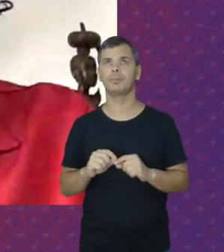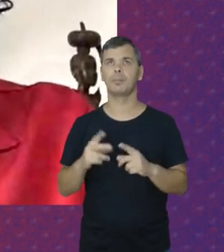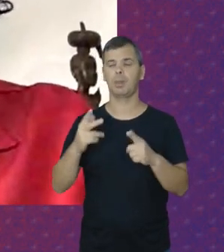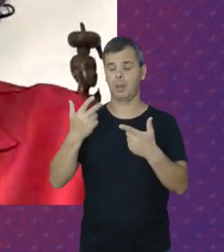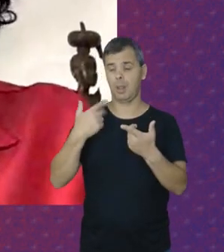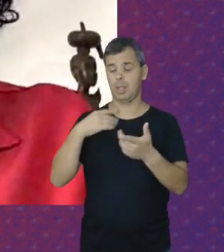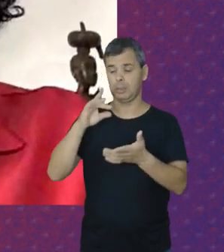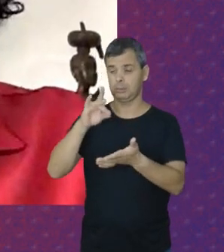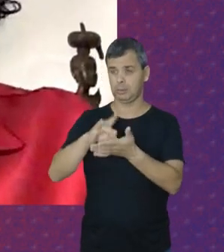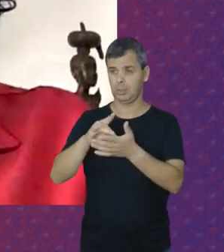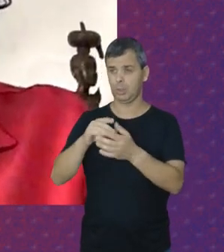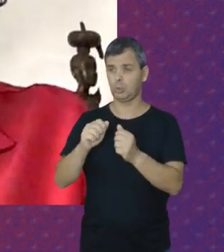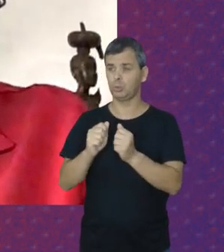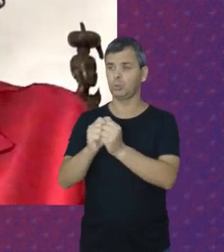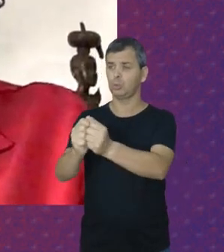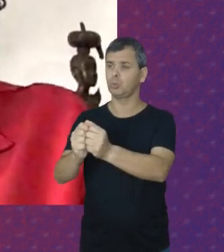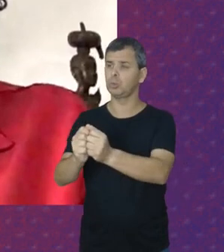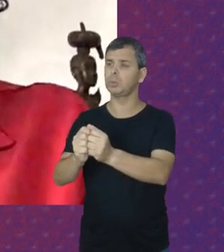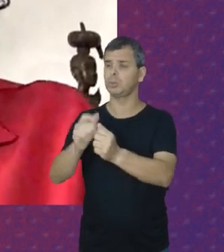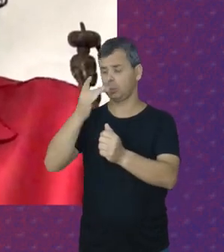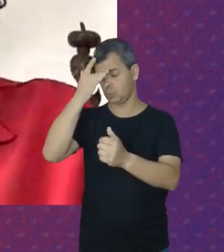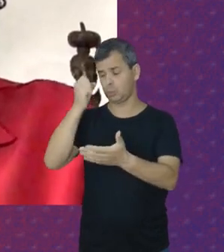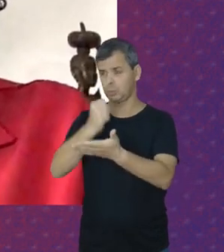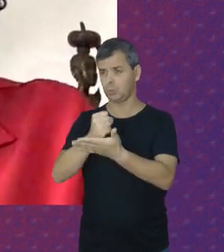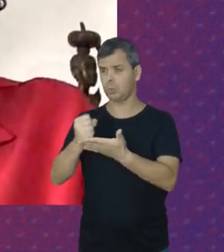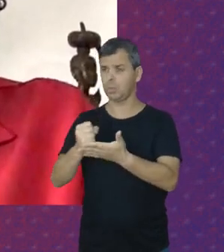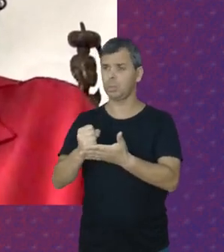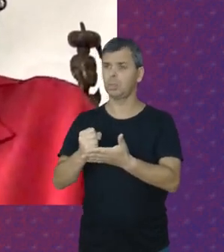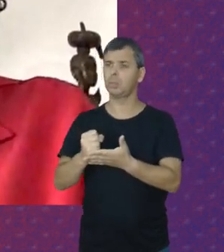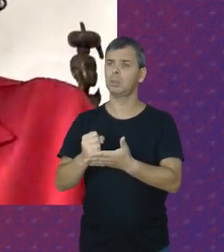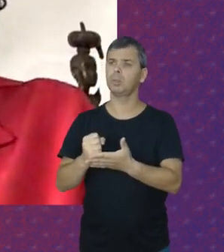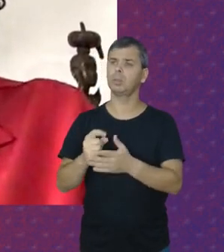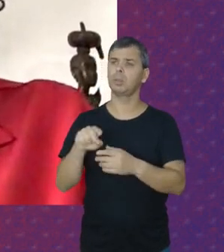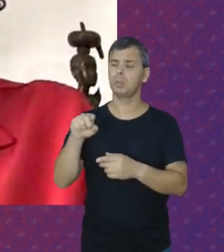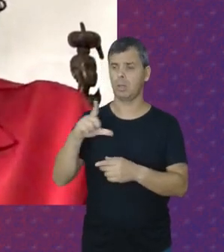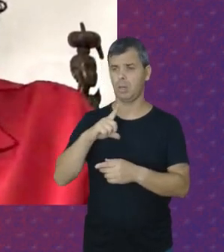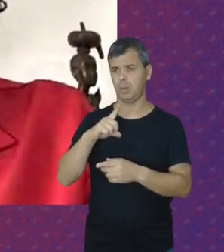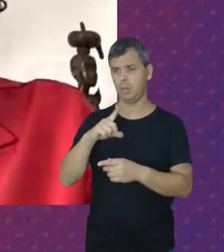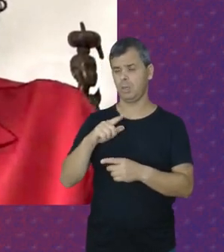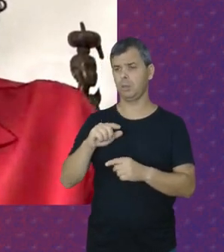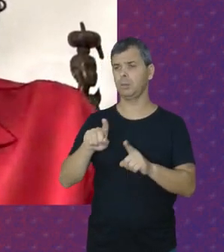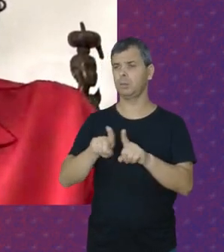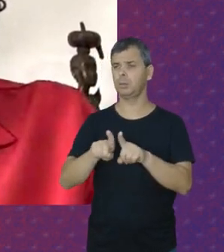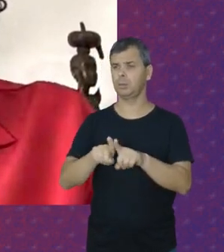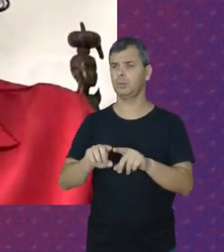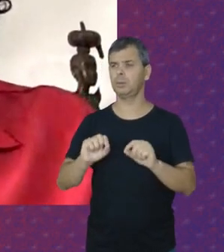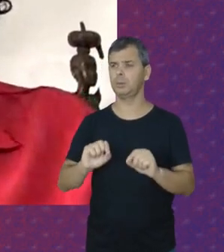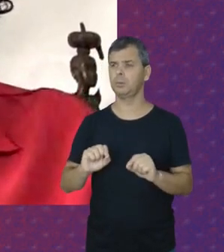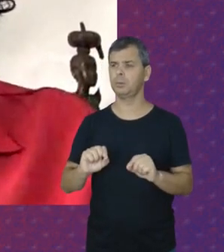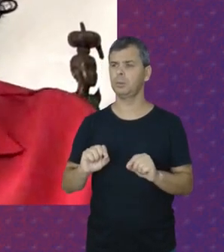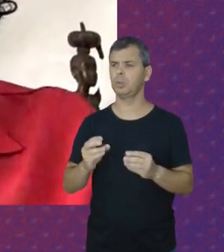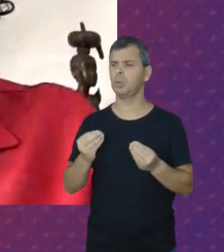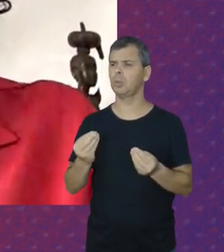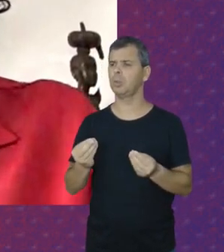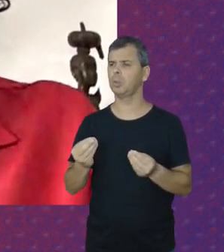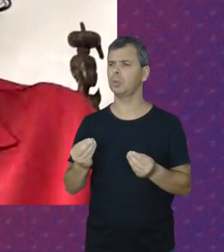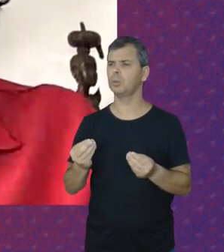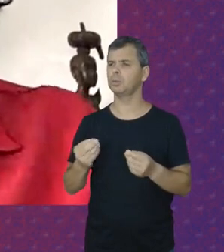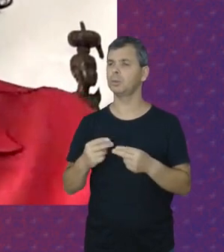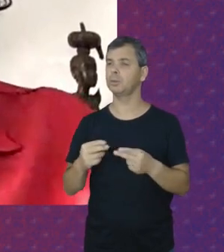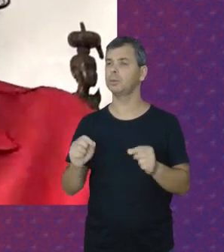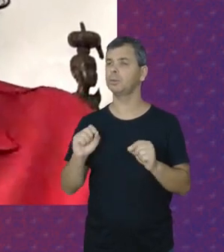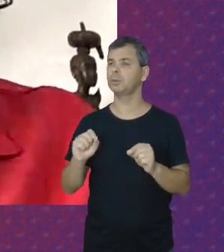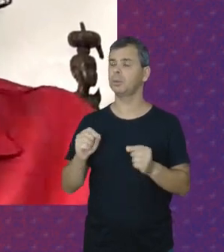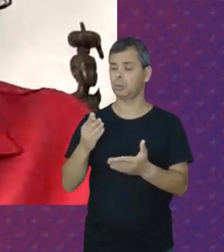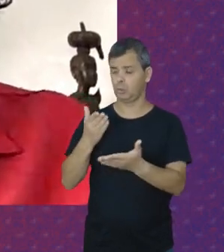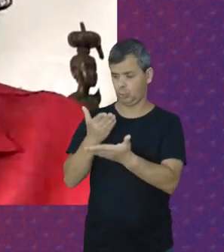Regularizada Juntam Seus empregadores E que Elas tenham Também Condição De